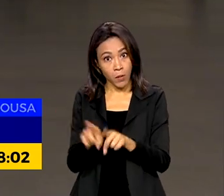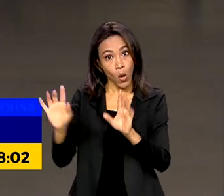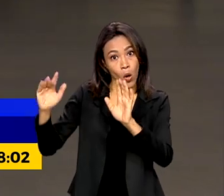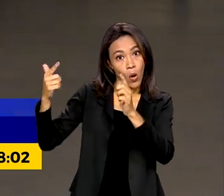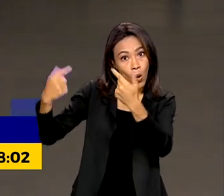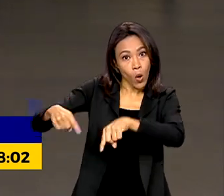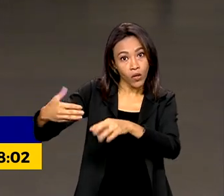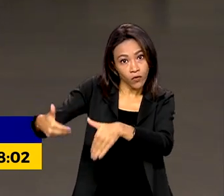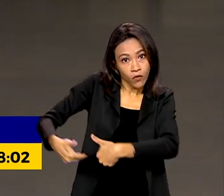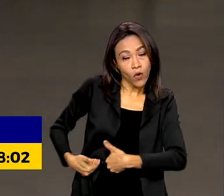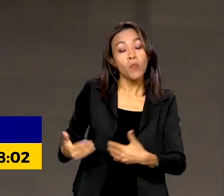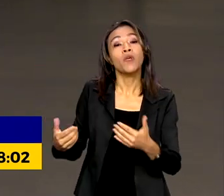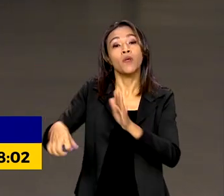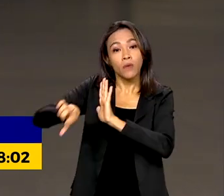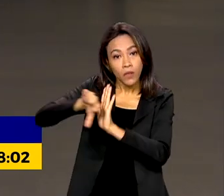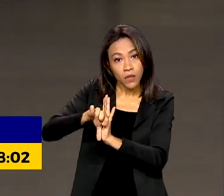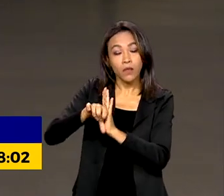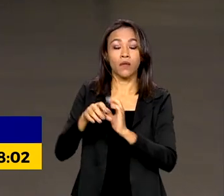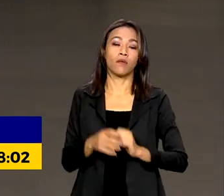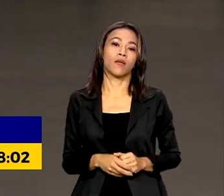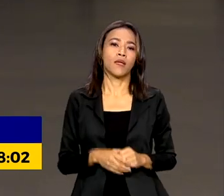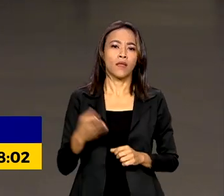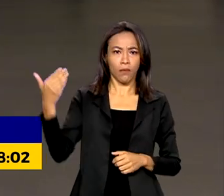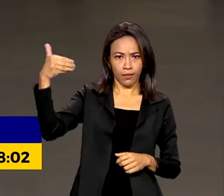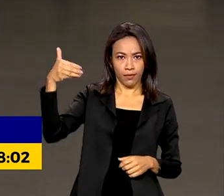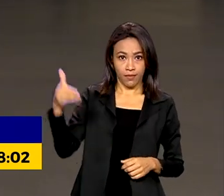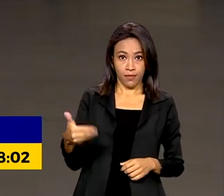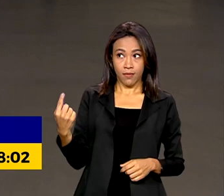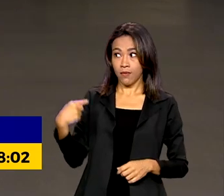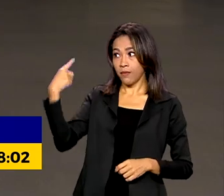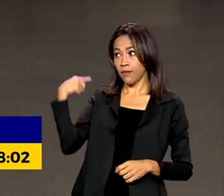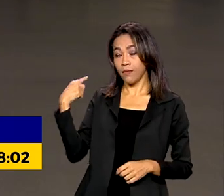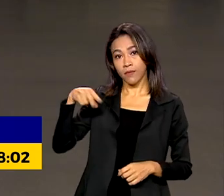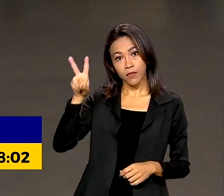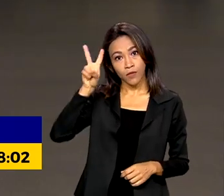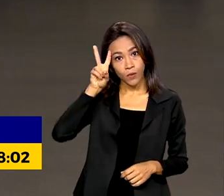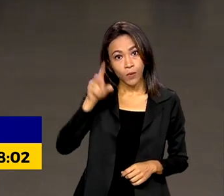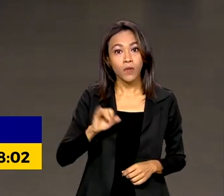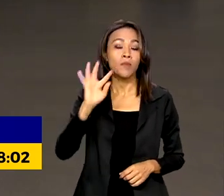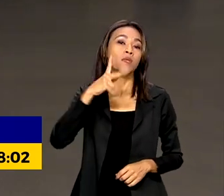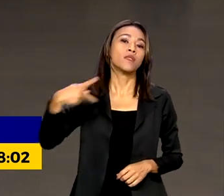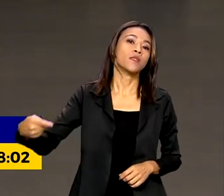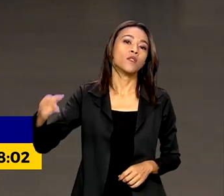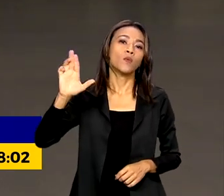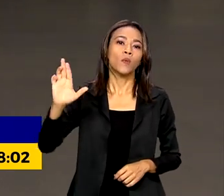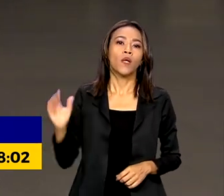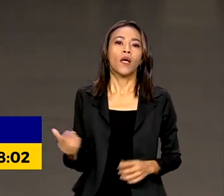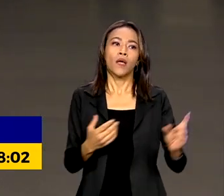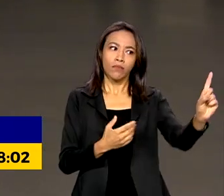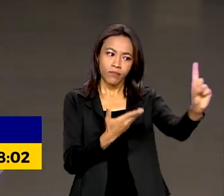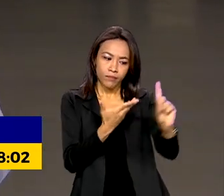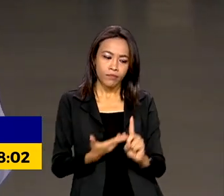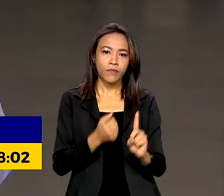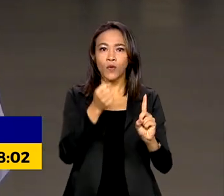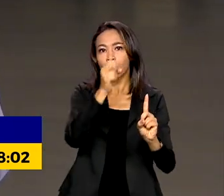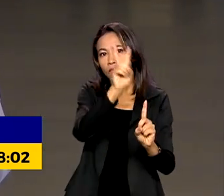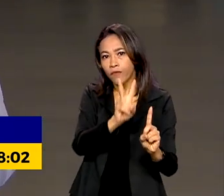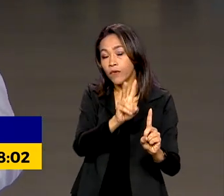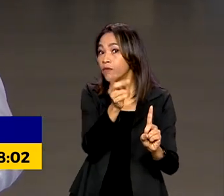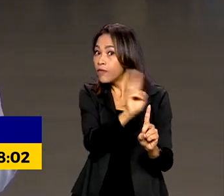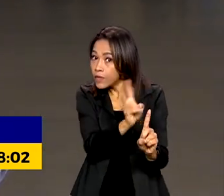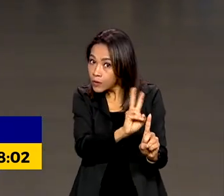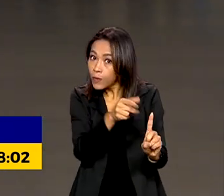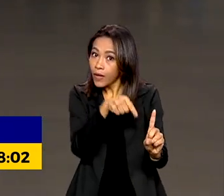ao crime organizado. Nessa segunda-feira, o presidente Lula recebeu o presidente da Venezuela, Nicolás Maduro,